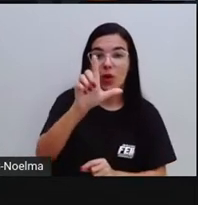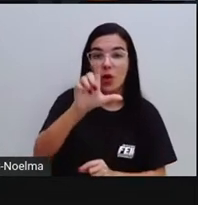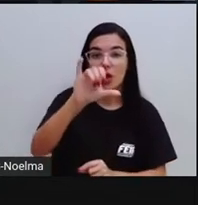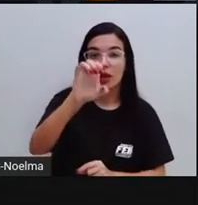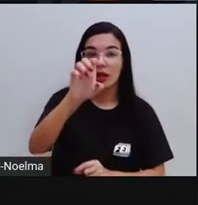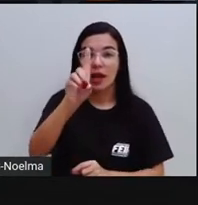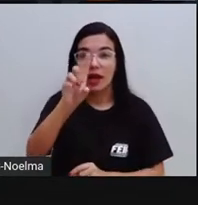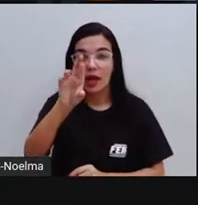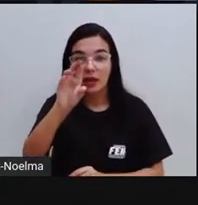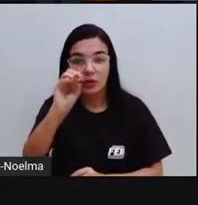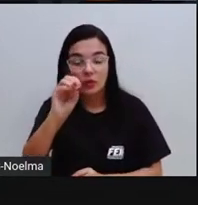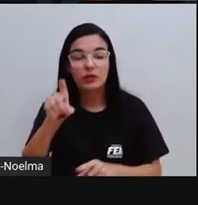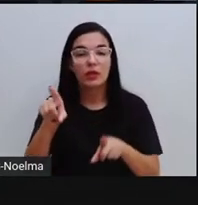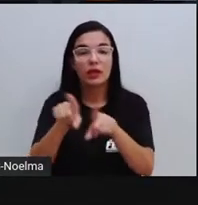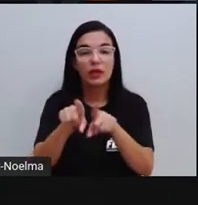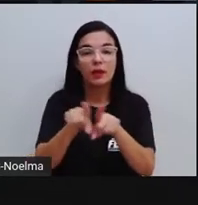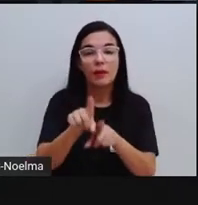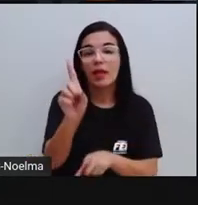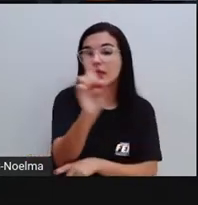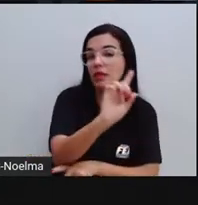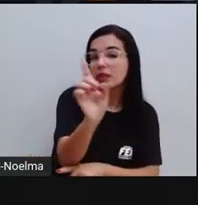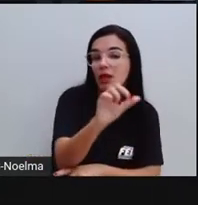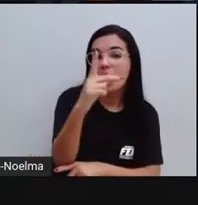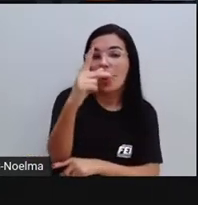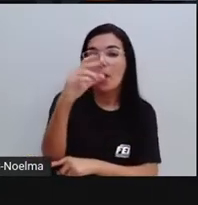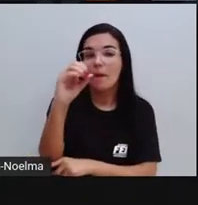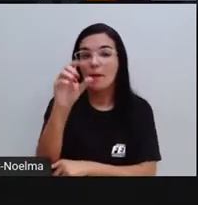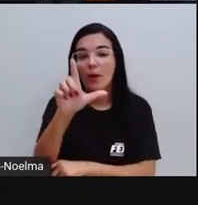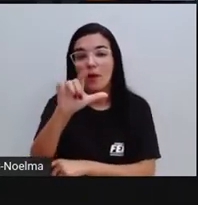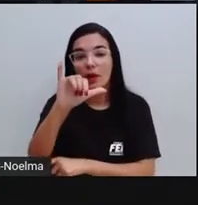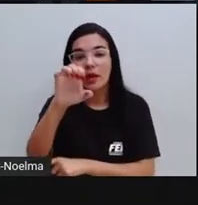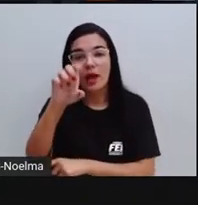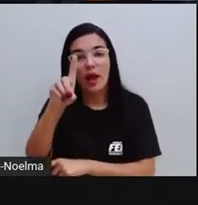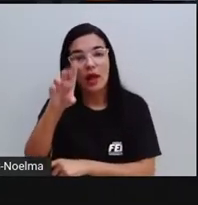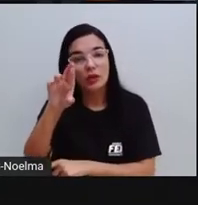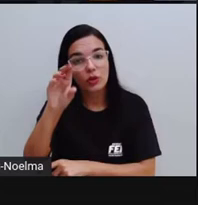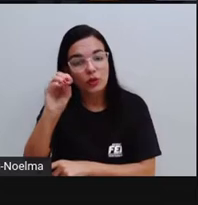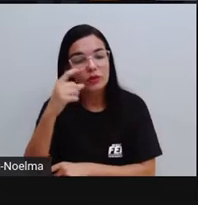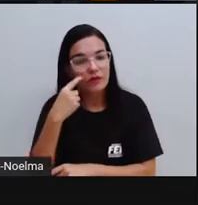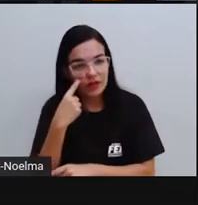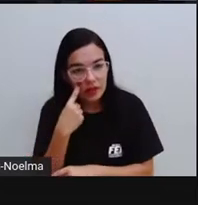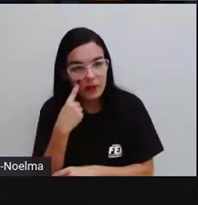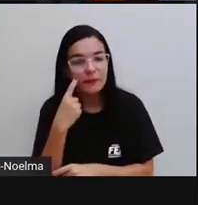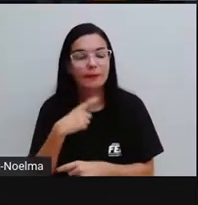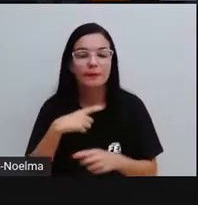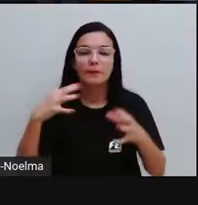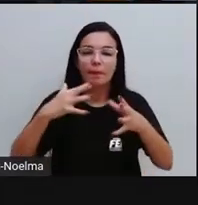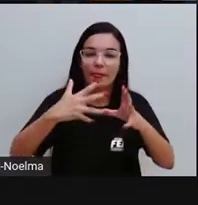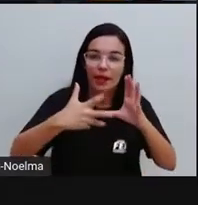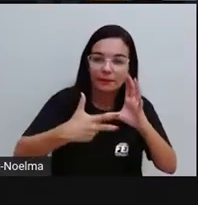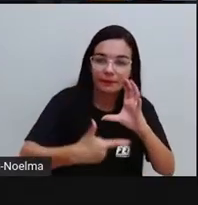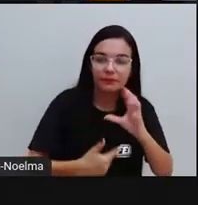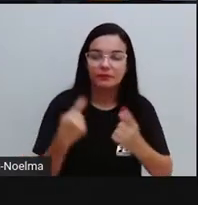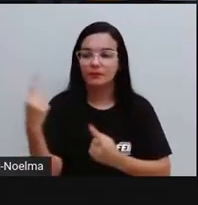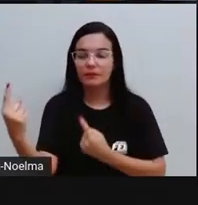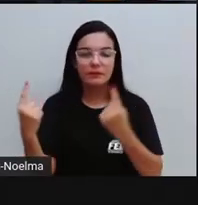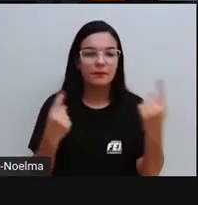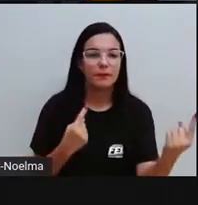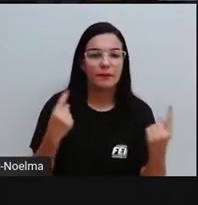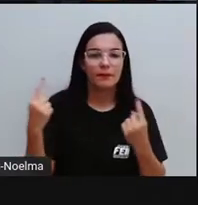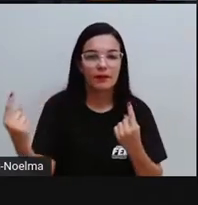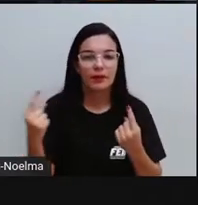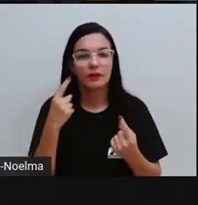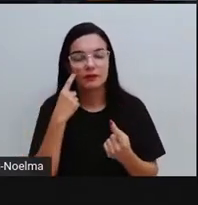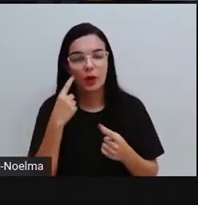entendido um pouquinho aí no vídeo, quando for falar sobre figuras espaciais, as características de cada uma dessas figuras foram analisadas no